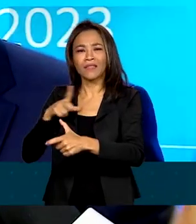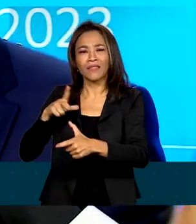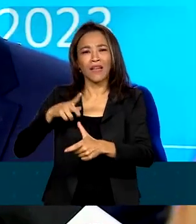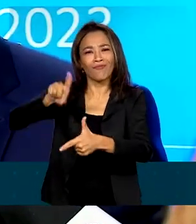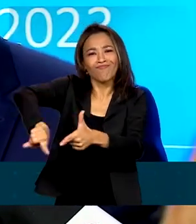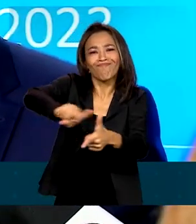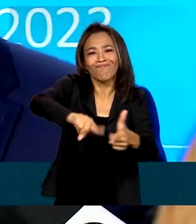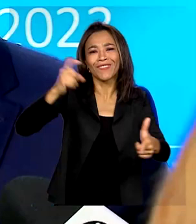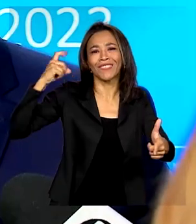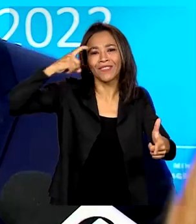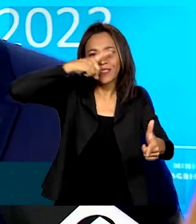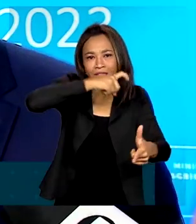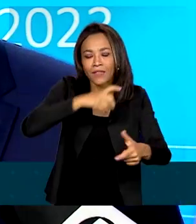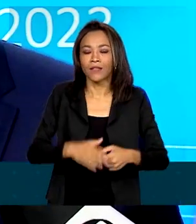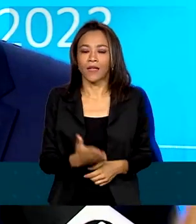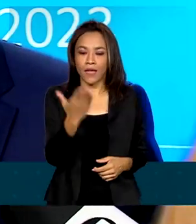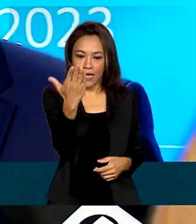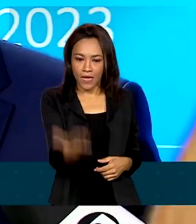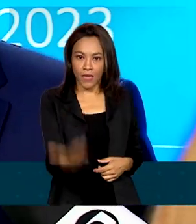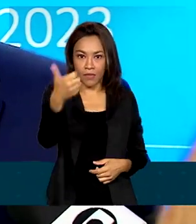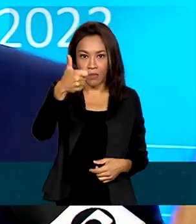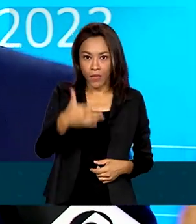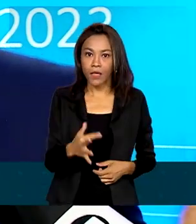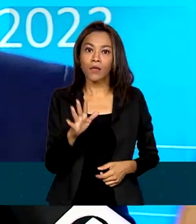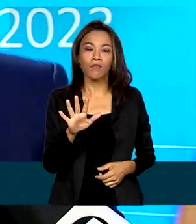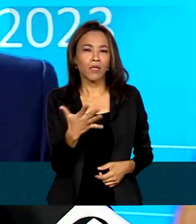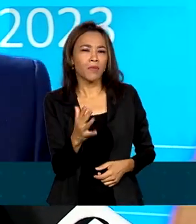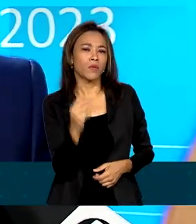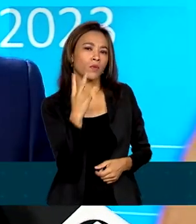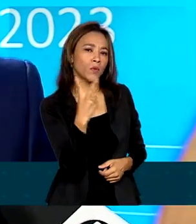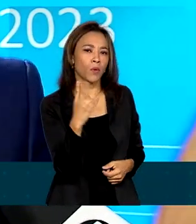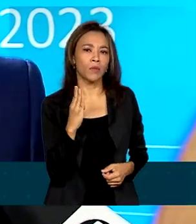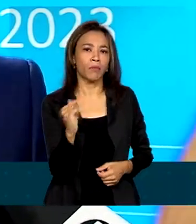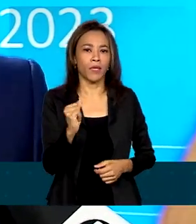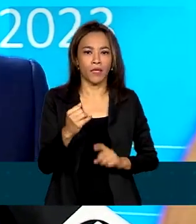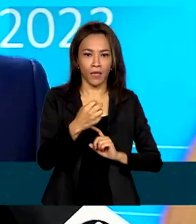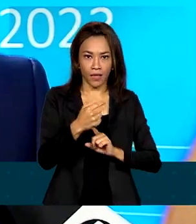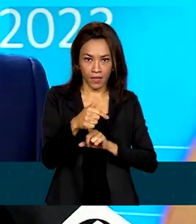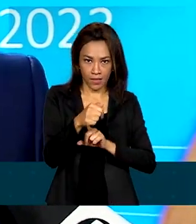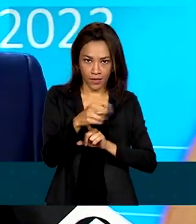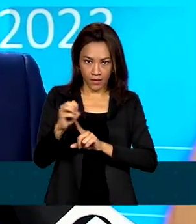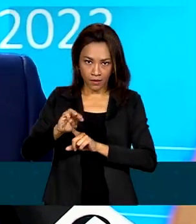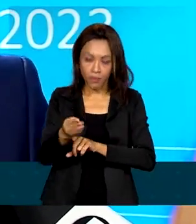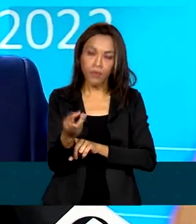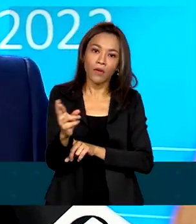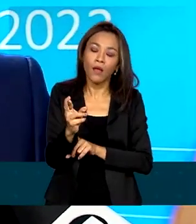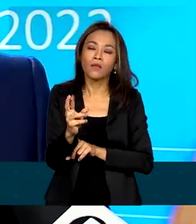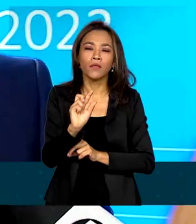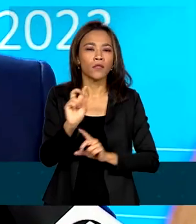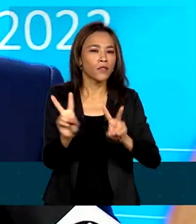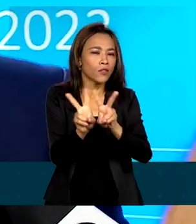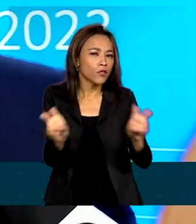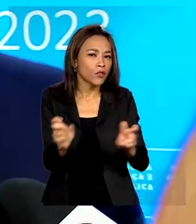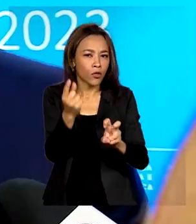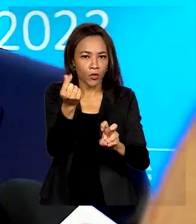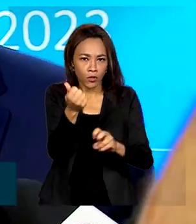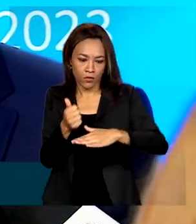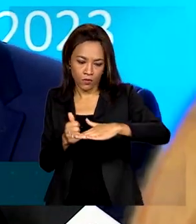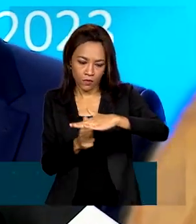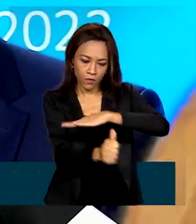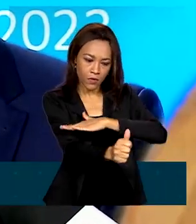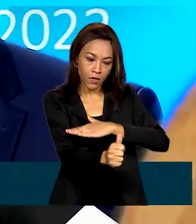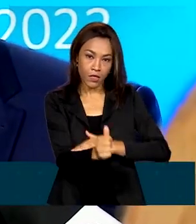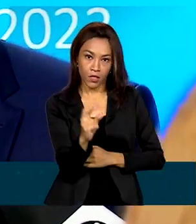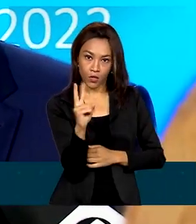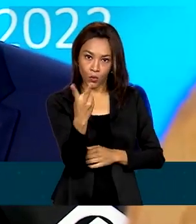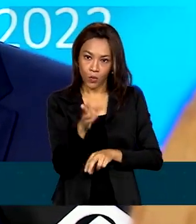aproximadamente 2 bilhões e 700 milhões de reais de investimentos nesses dois